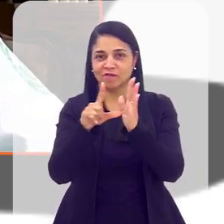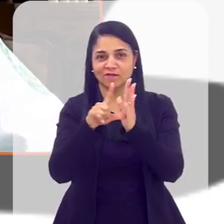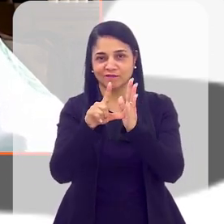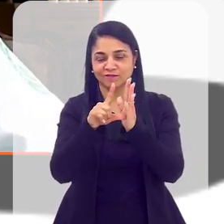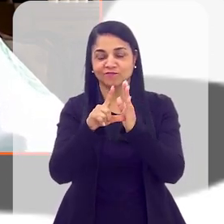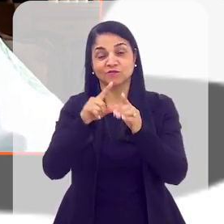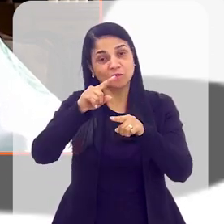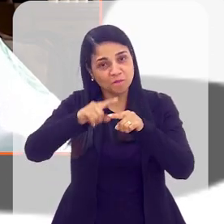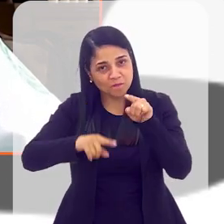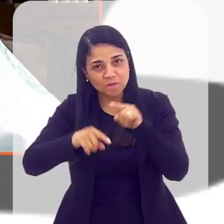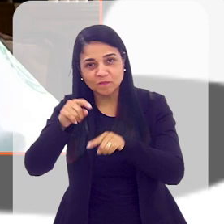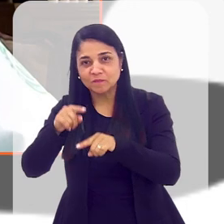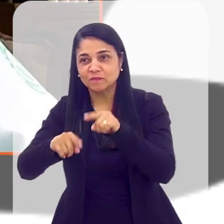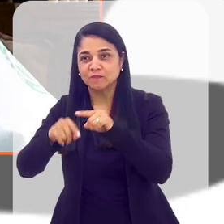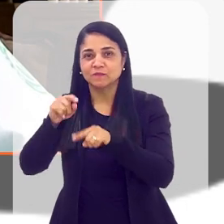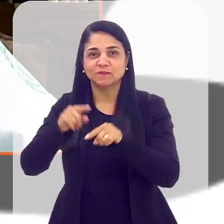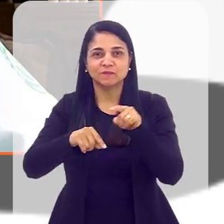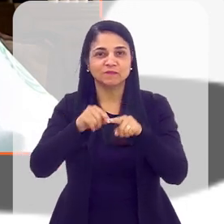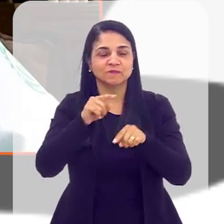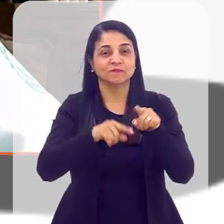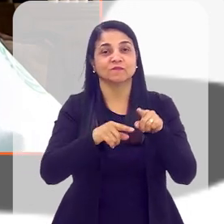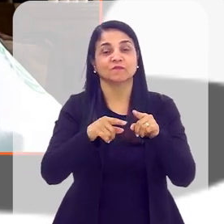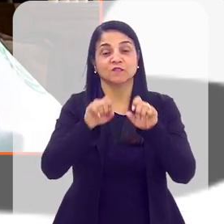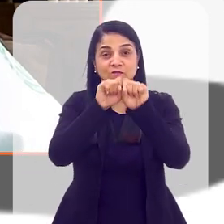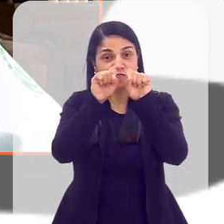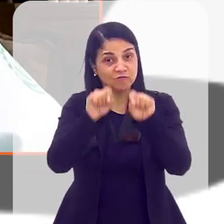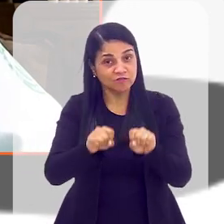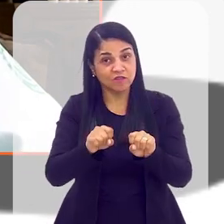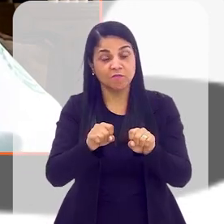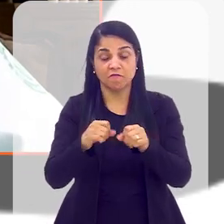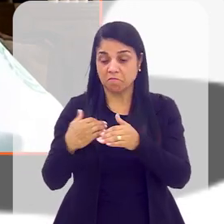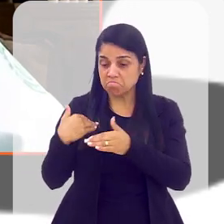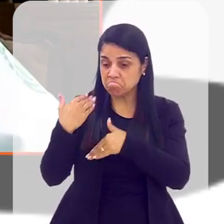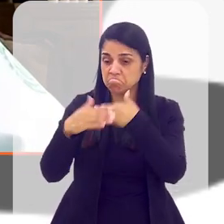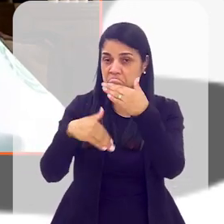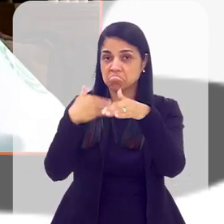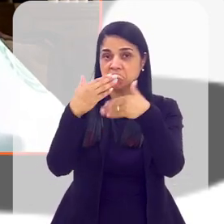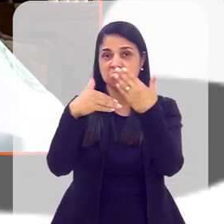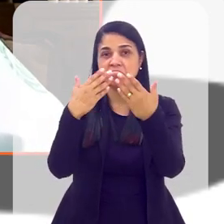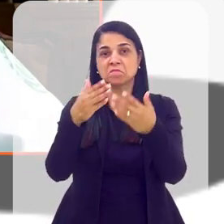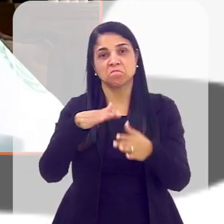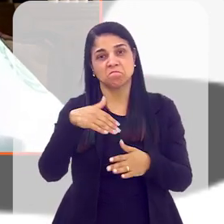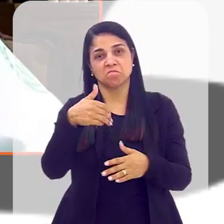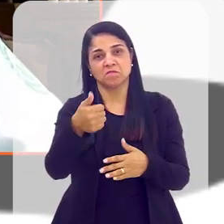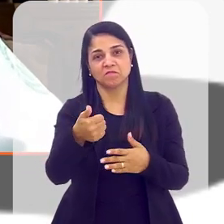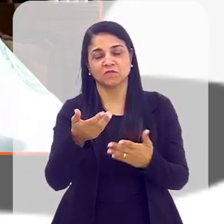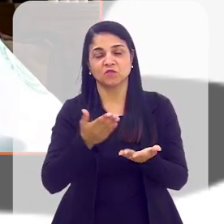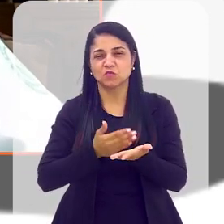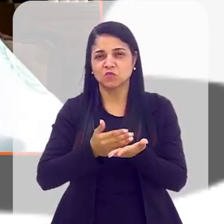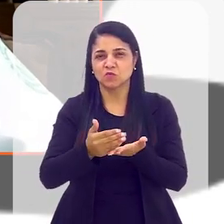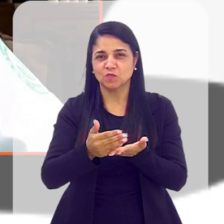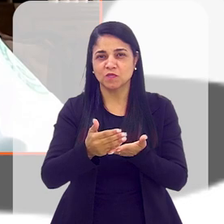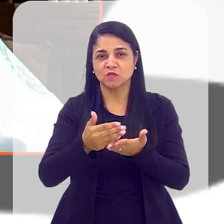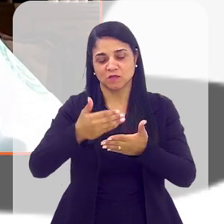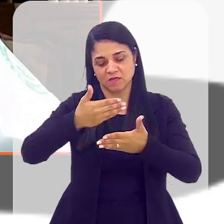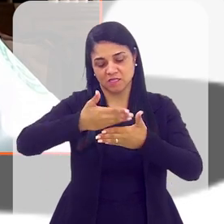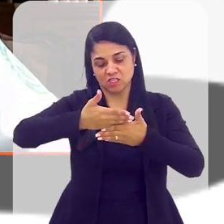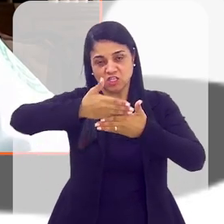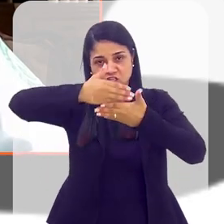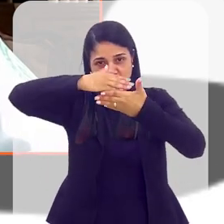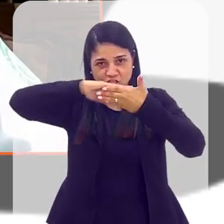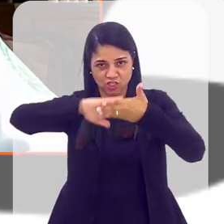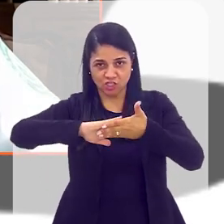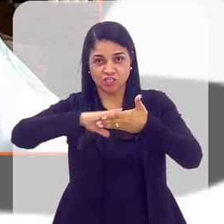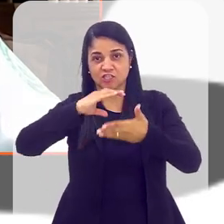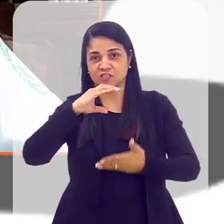Então, é um produto que... O sistema, ele veio se aprimorando. Aí depois, nós ainda fazíamos inicialmente as chapas